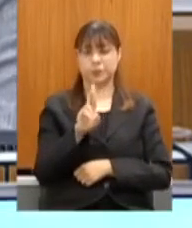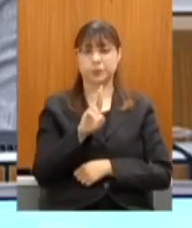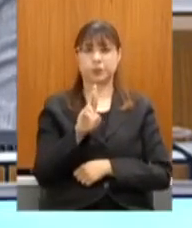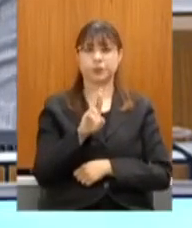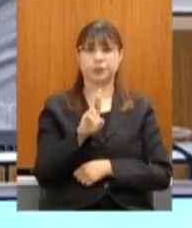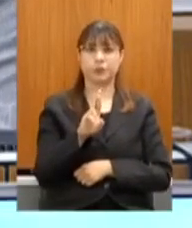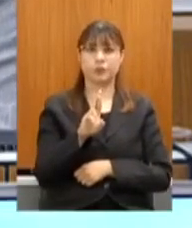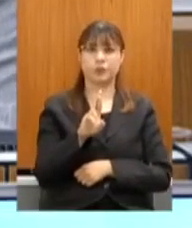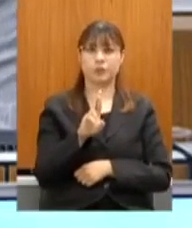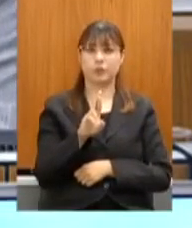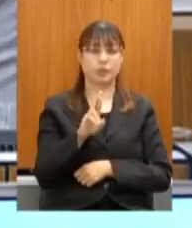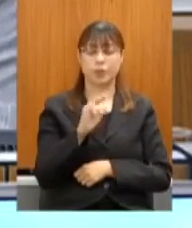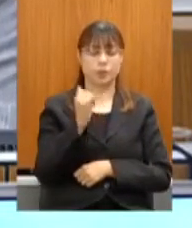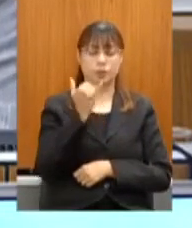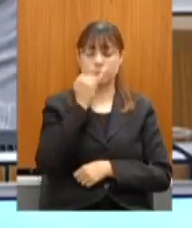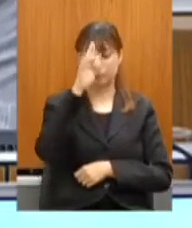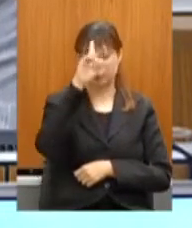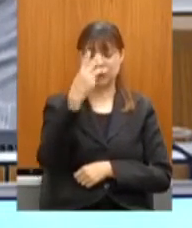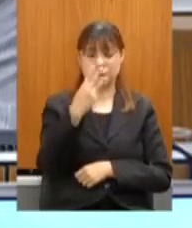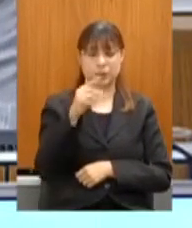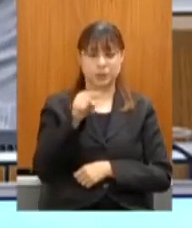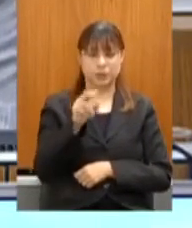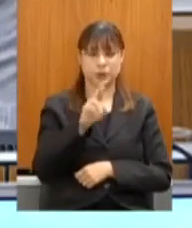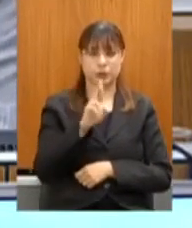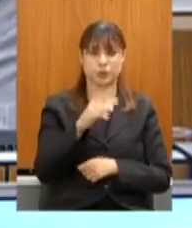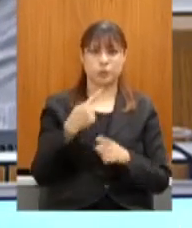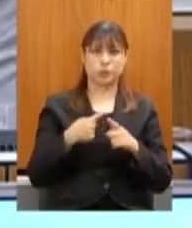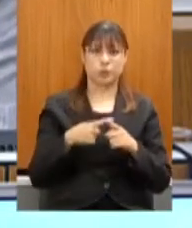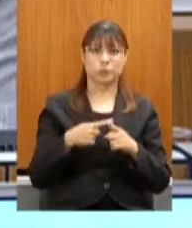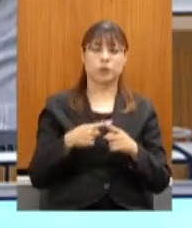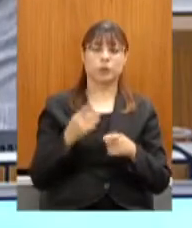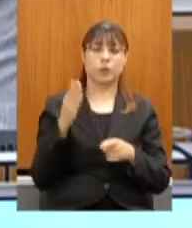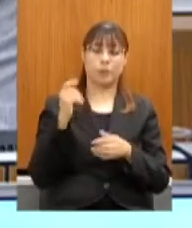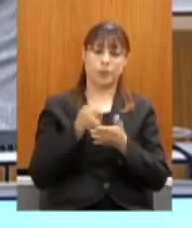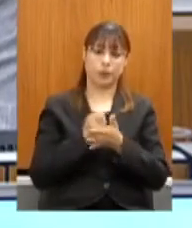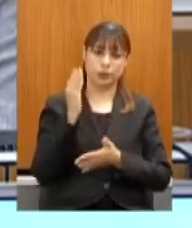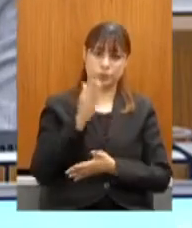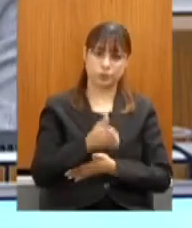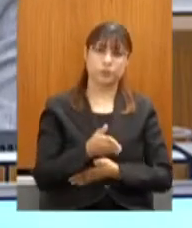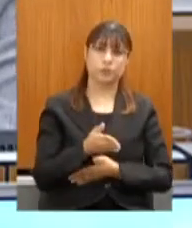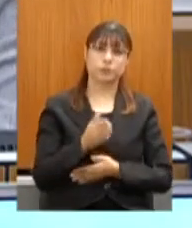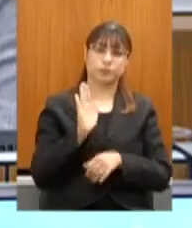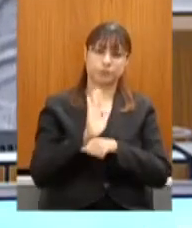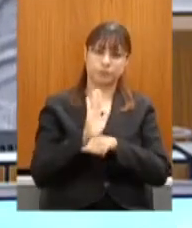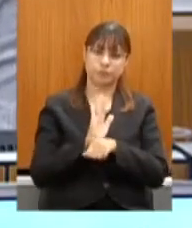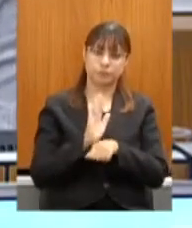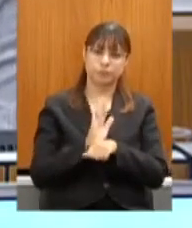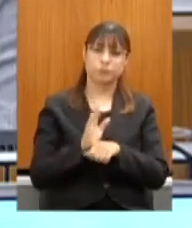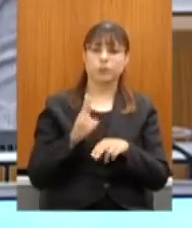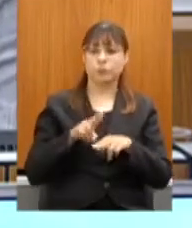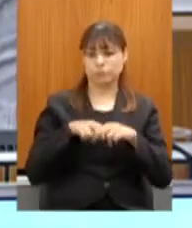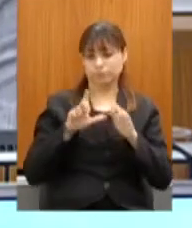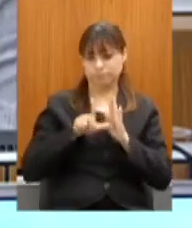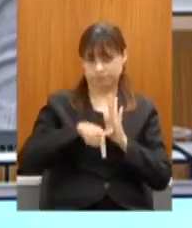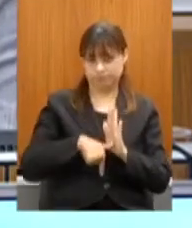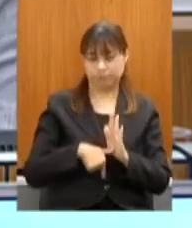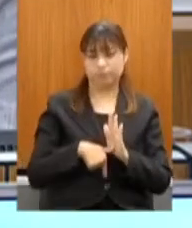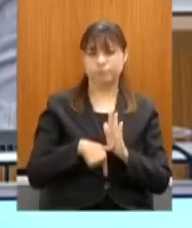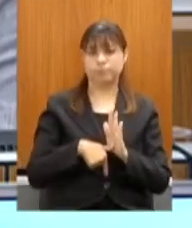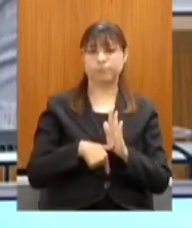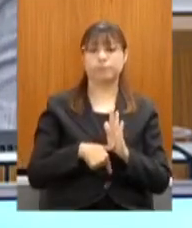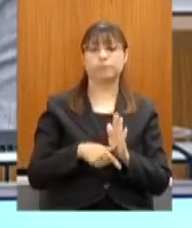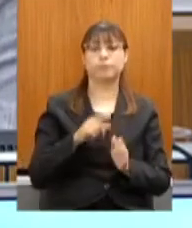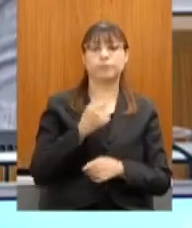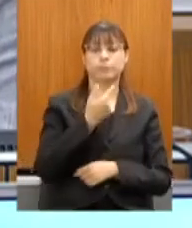de três mil reais, desculpe, porque nós estamos pagando de uma vez o auxílio, devido até um atraso para 2